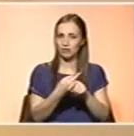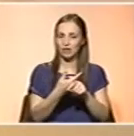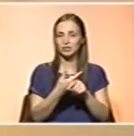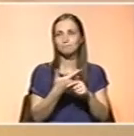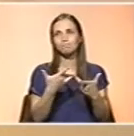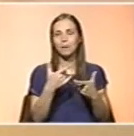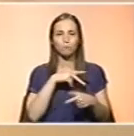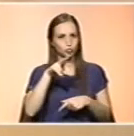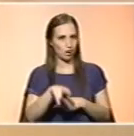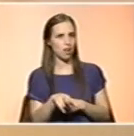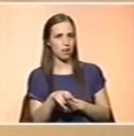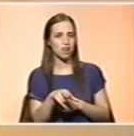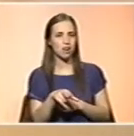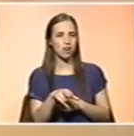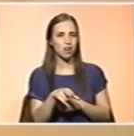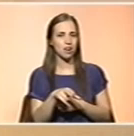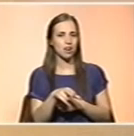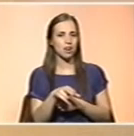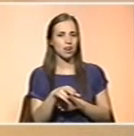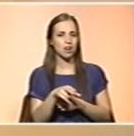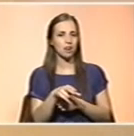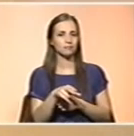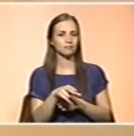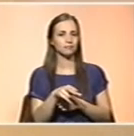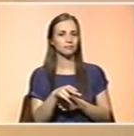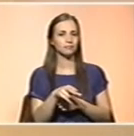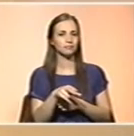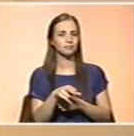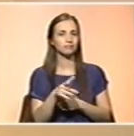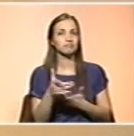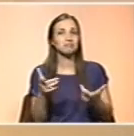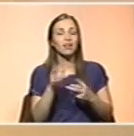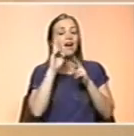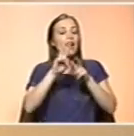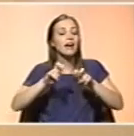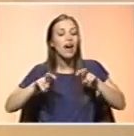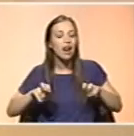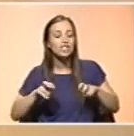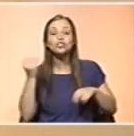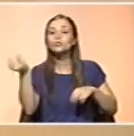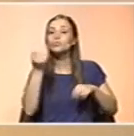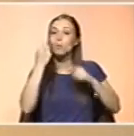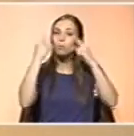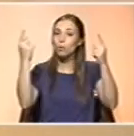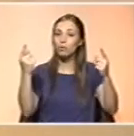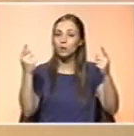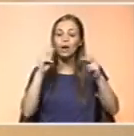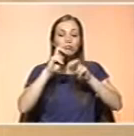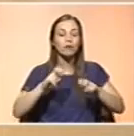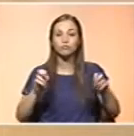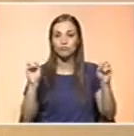não estão sujeitos a nenhuma análise, nenhuma entidade pública, o que